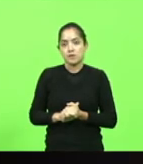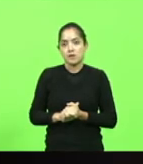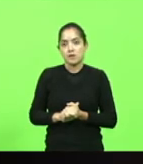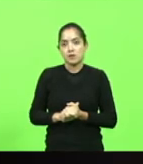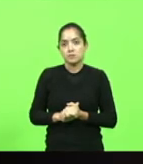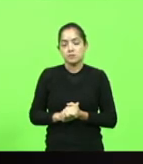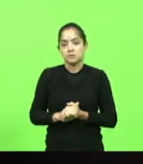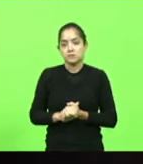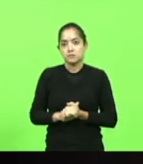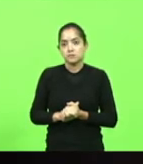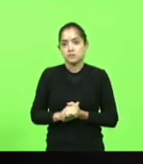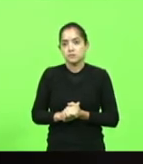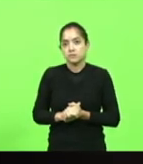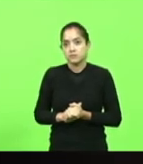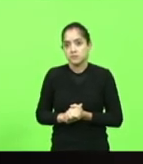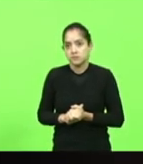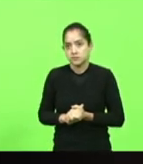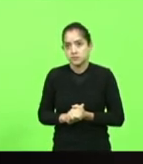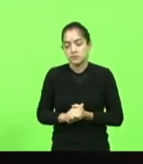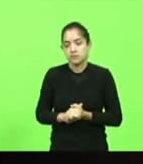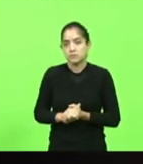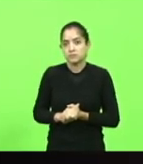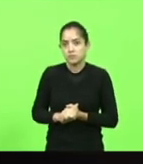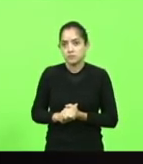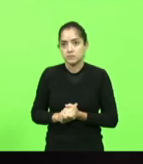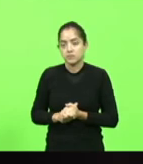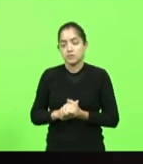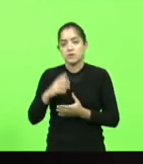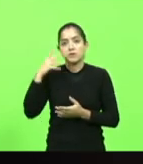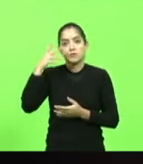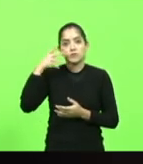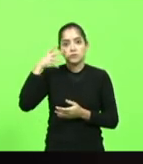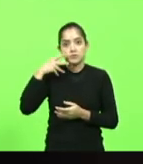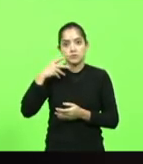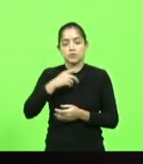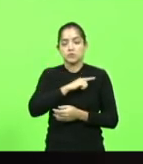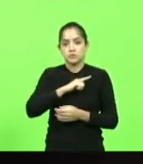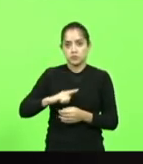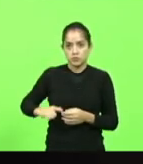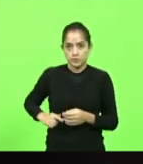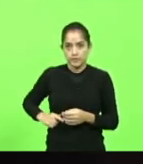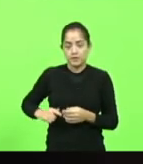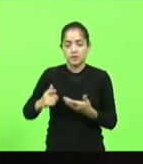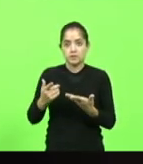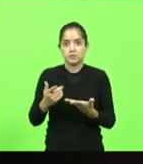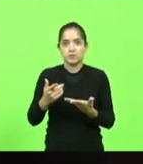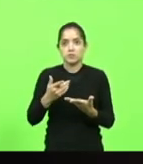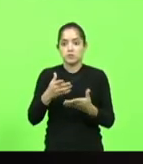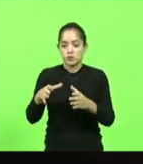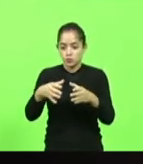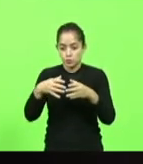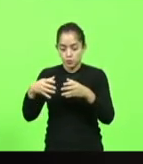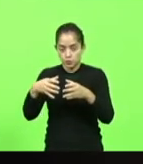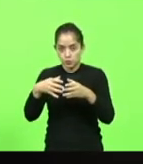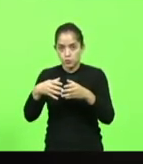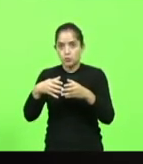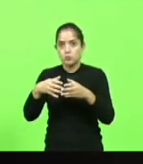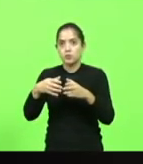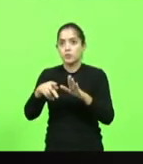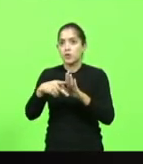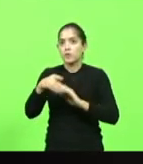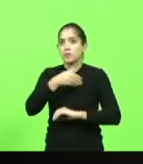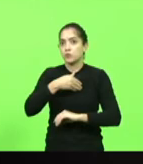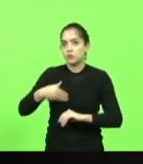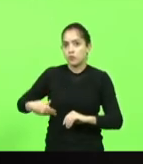mas eu quero crer que a fala do governador, a fala dos membros do governo, porque não tem